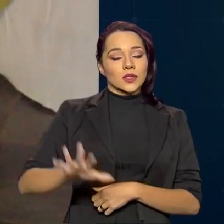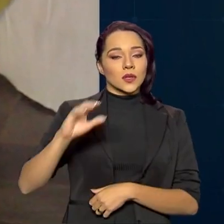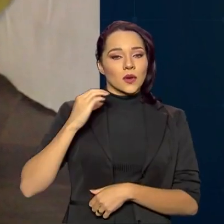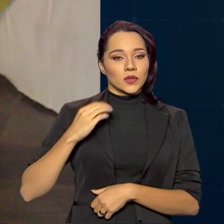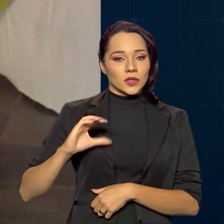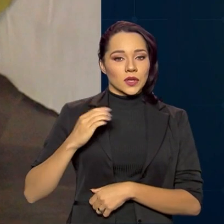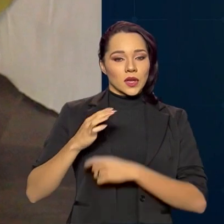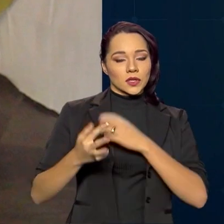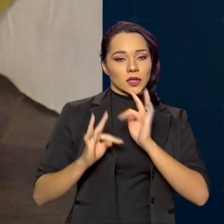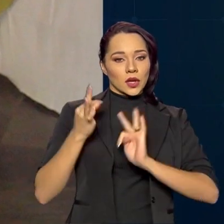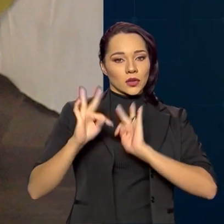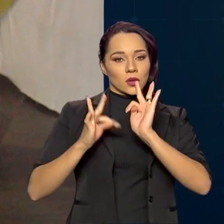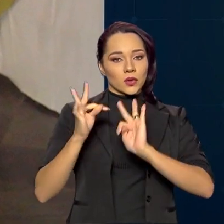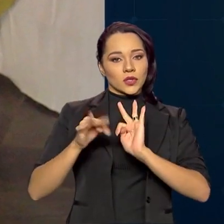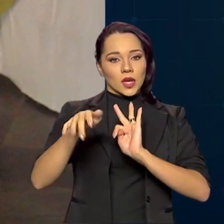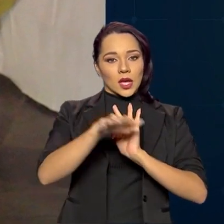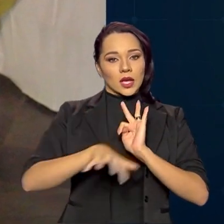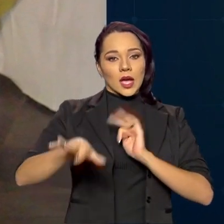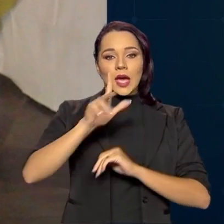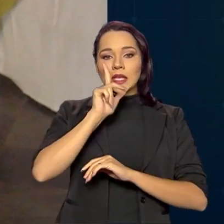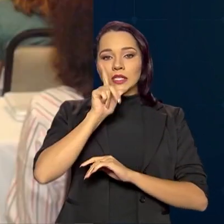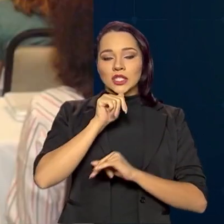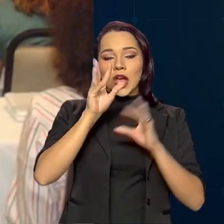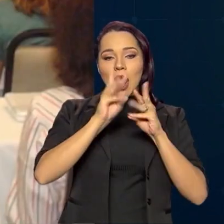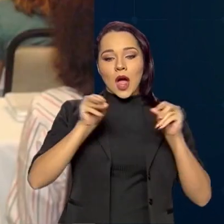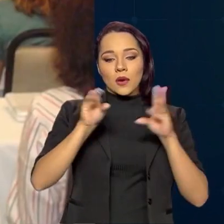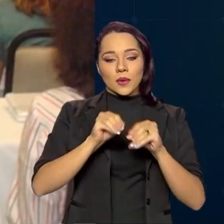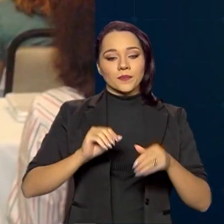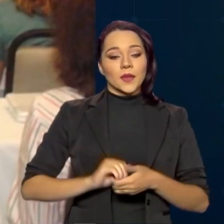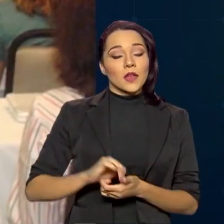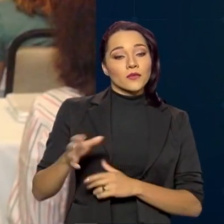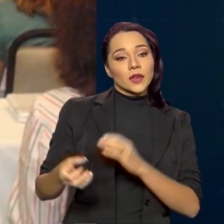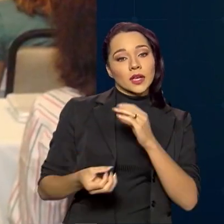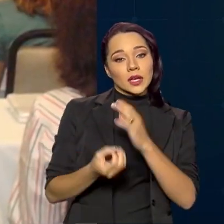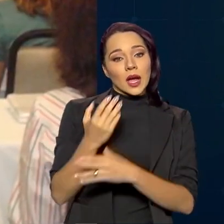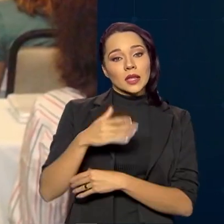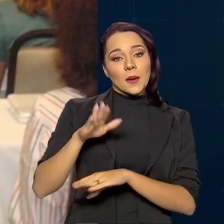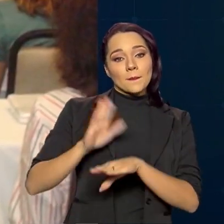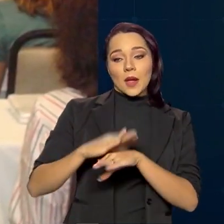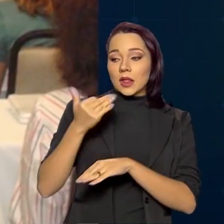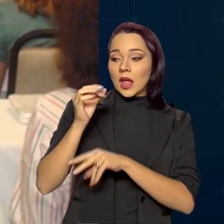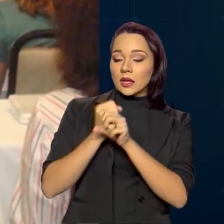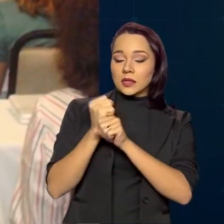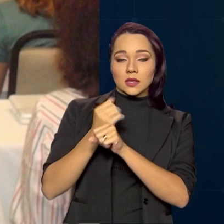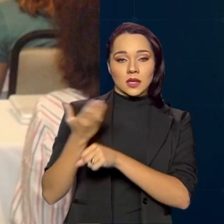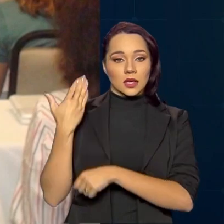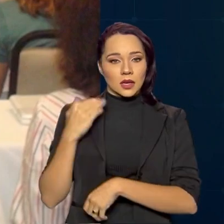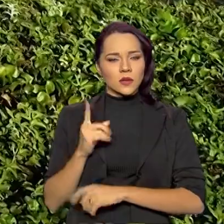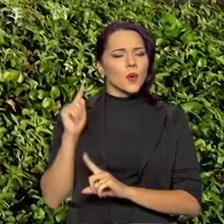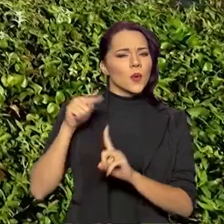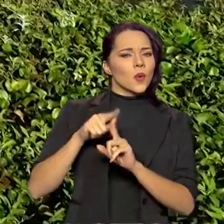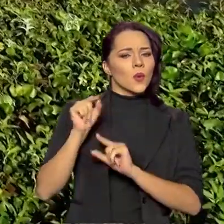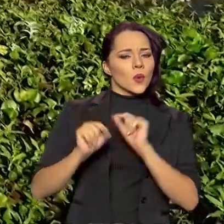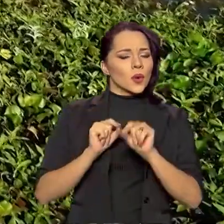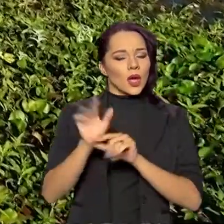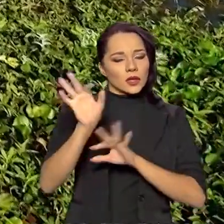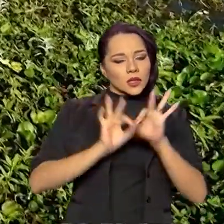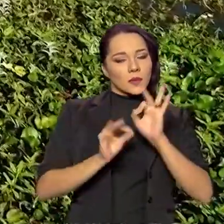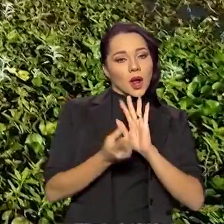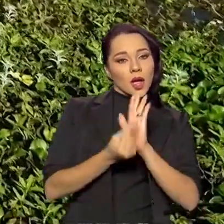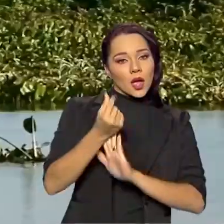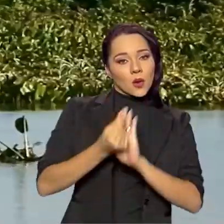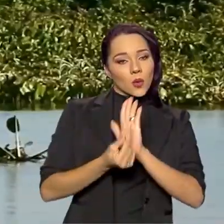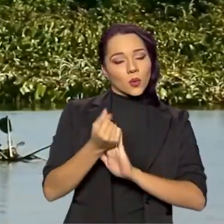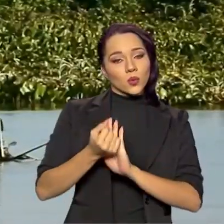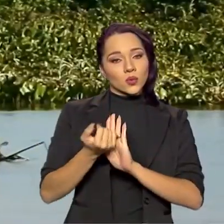Ciência e Tecnologia em Áreas Úmidas, INAU, foi criado há mais de dez anos, com os objetivos de formar recursos